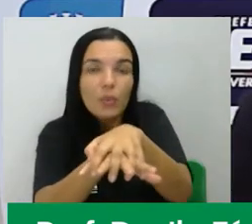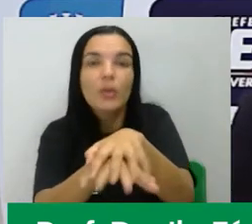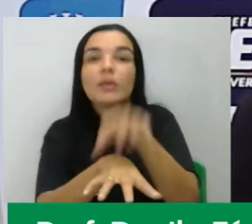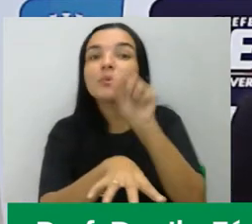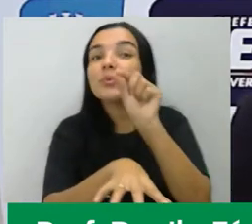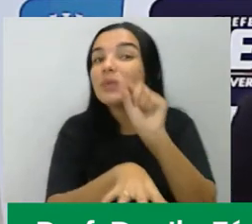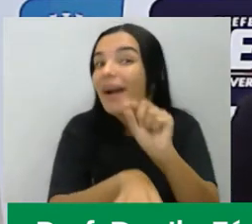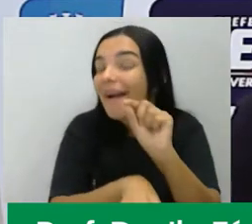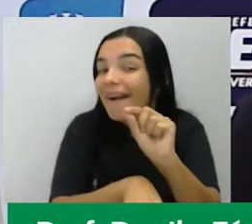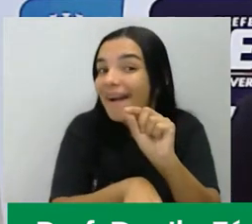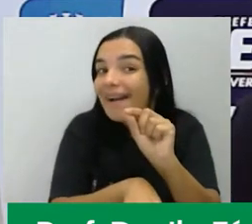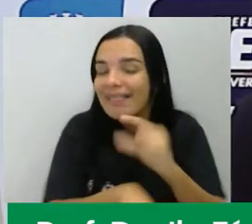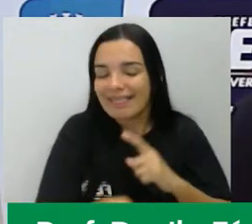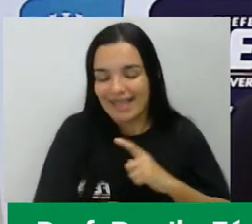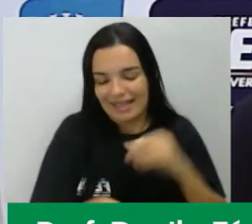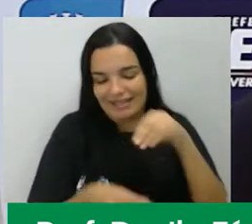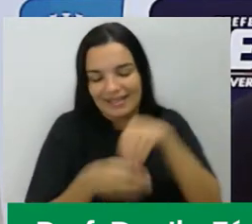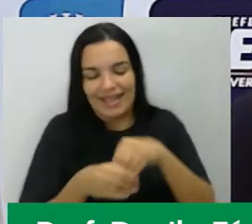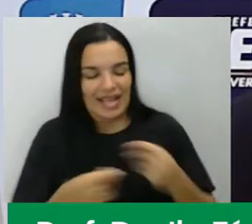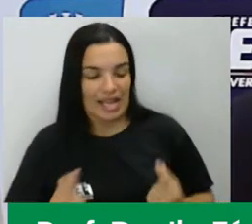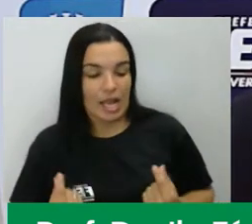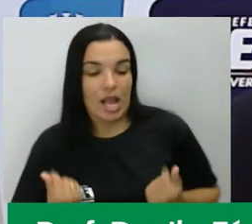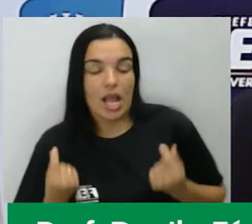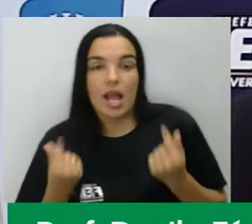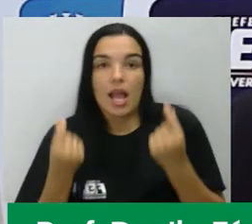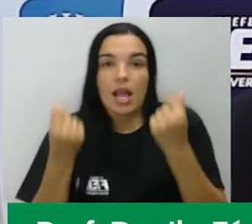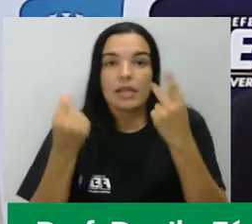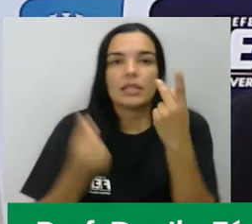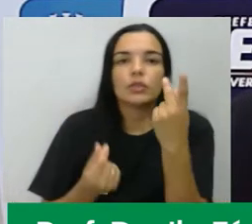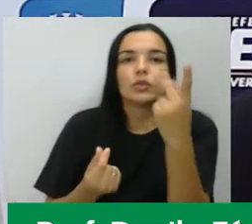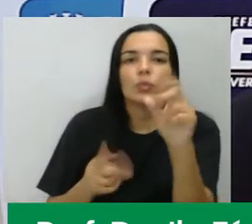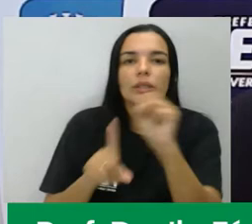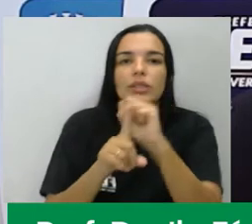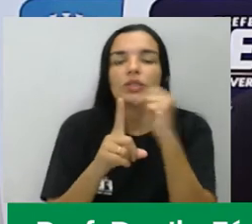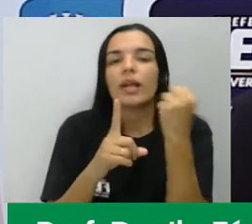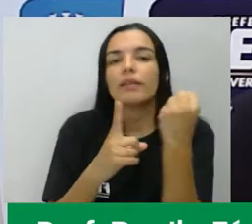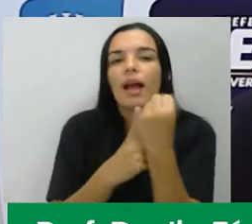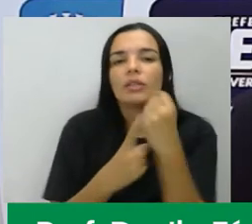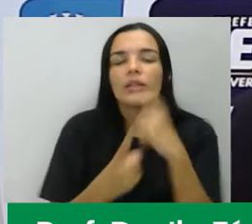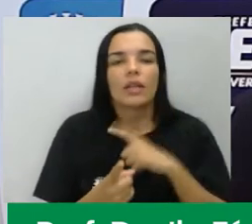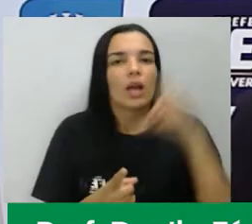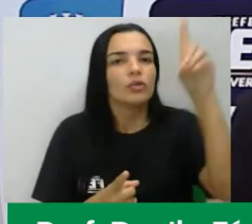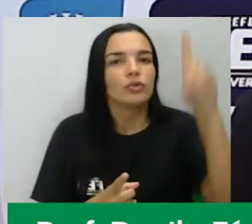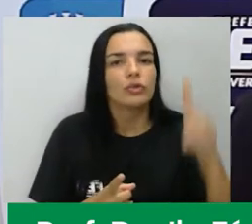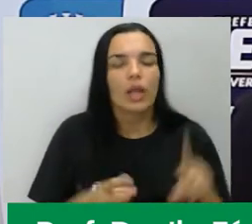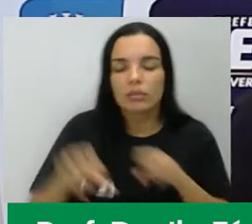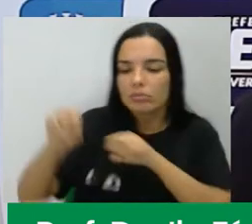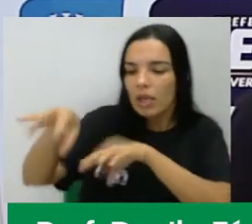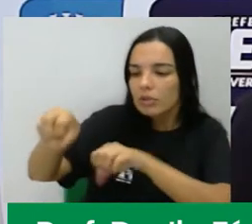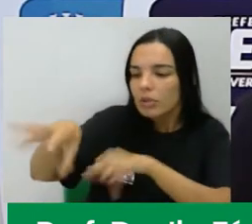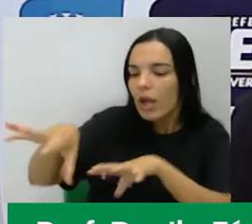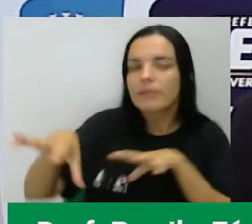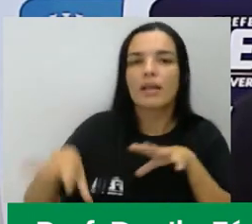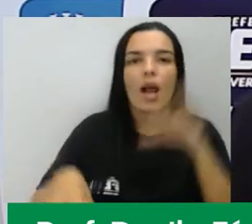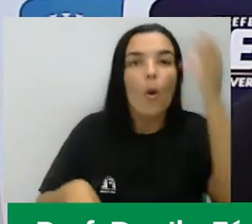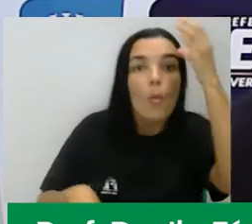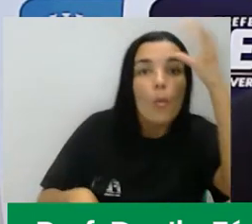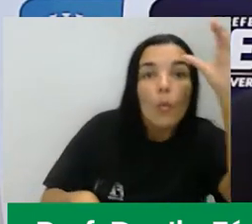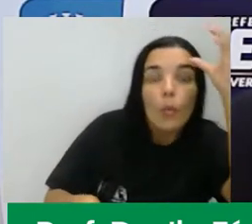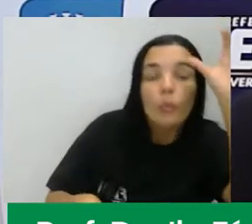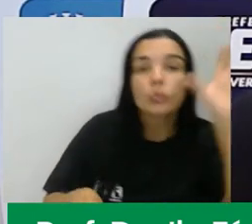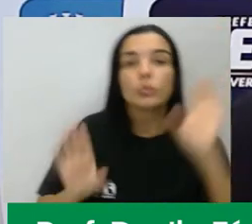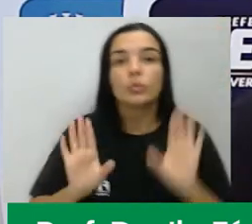riqueza da sua sociedade. Você ter direito à educação, você ter direito à cultura,